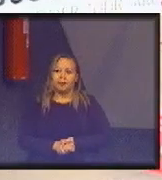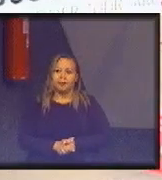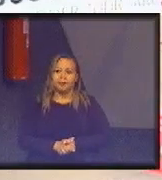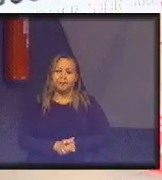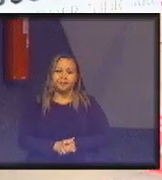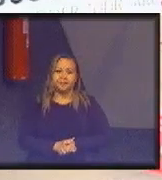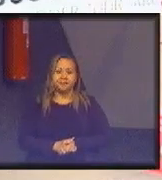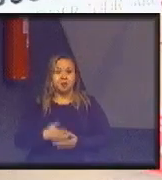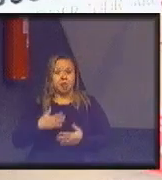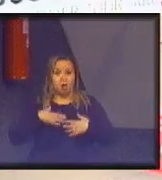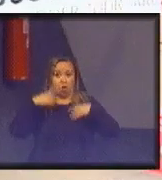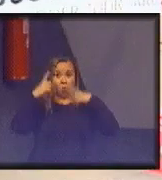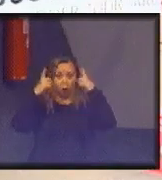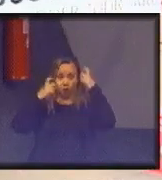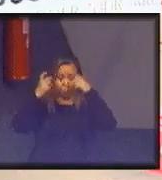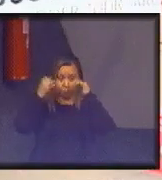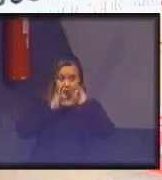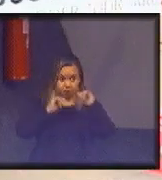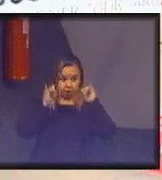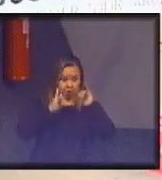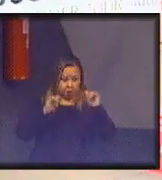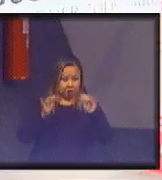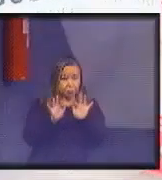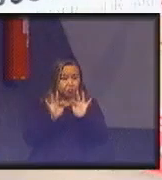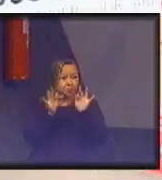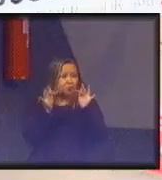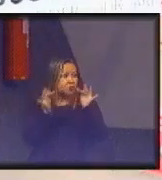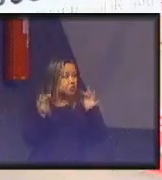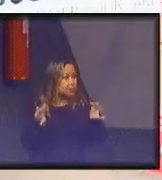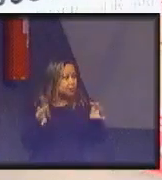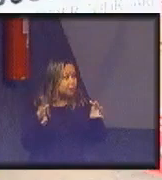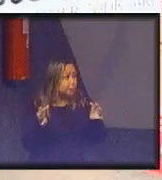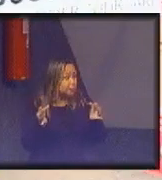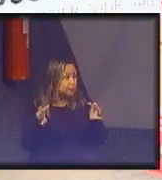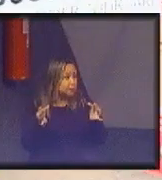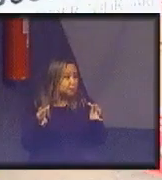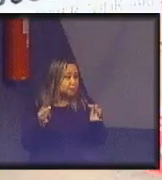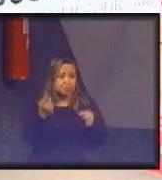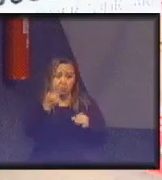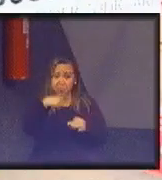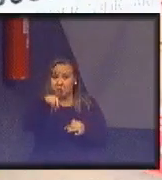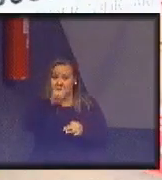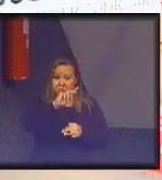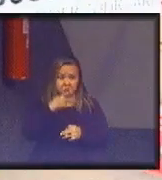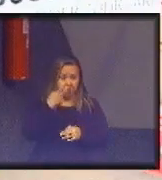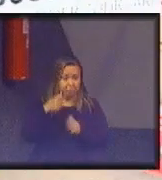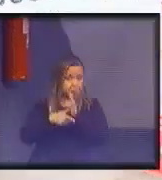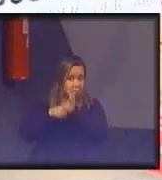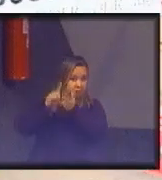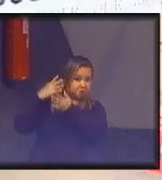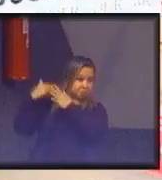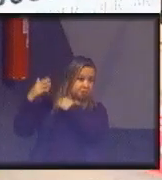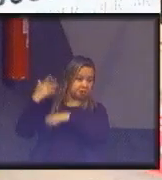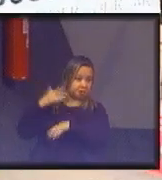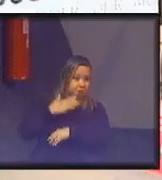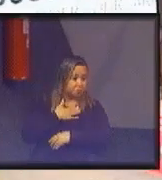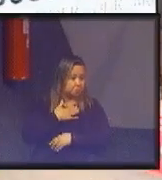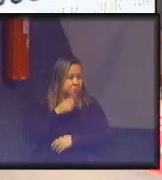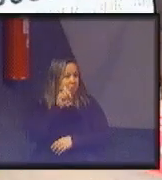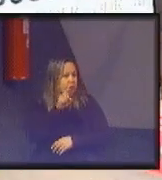Eu me expresso de maneira bem mais simples do que os que vieram antes de mim. Eu sou,